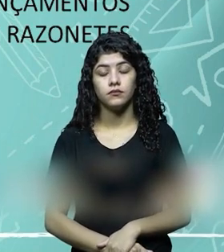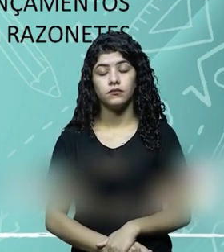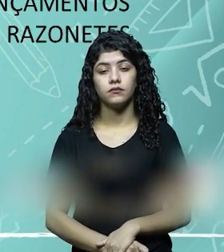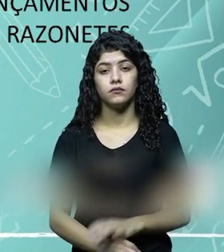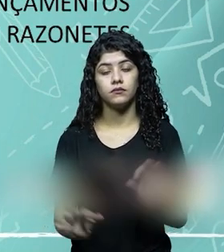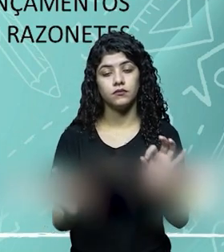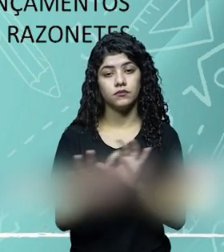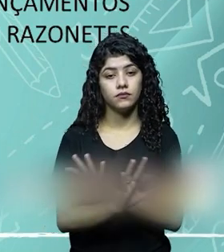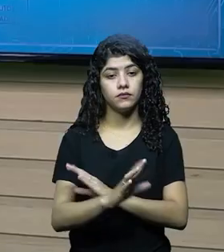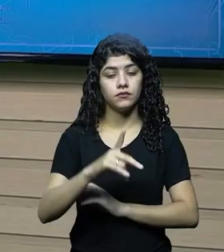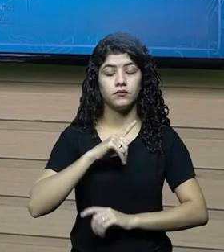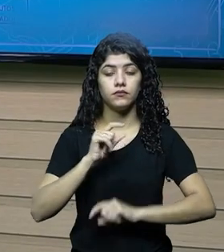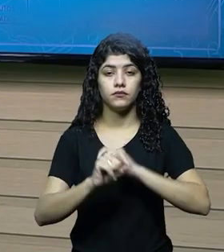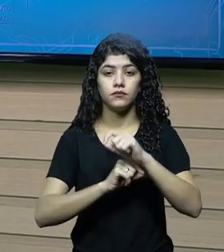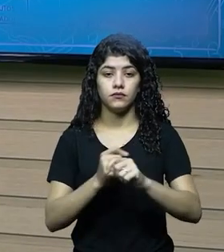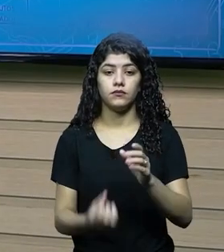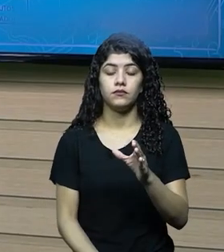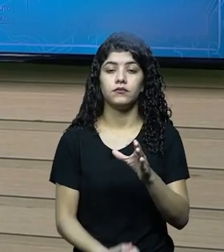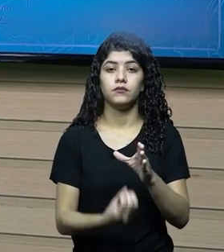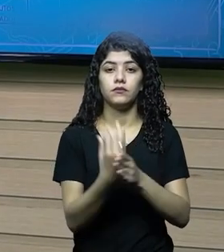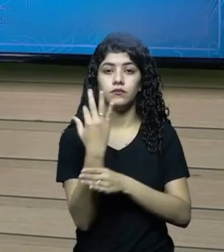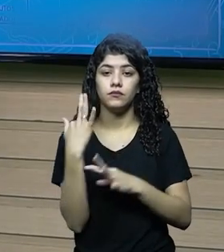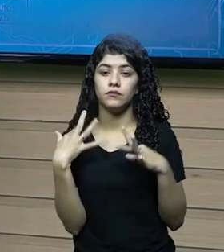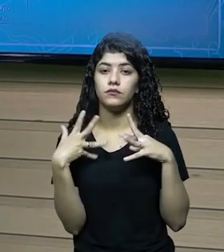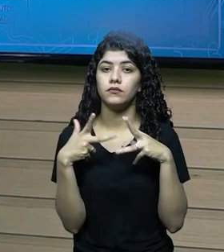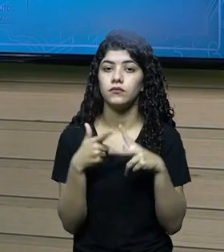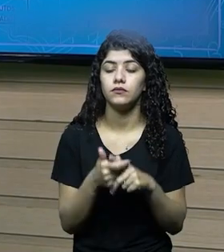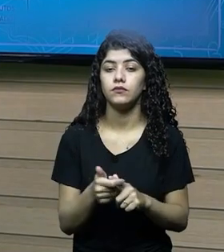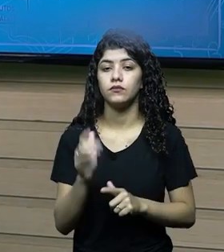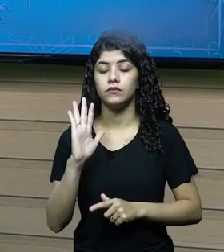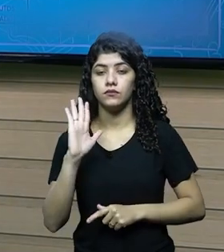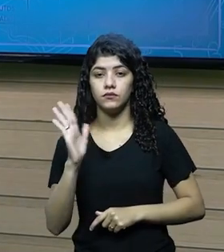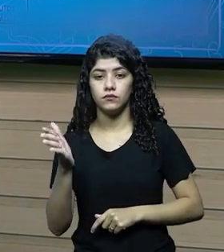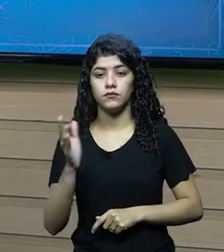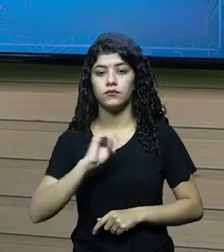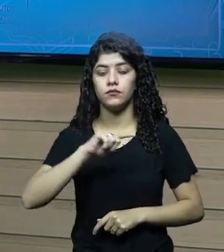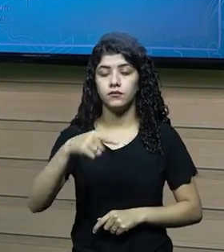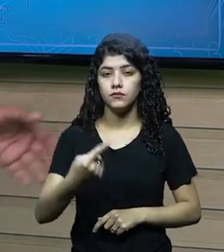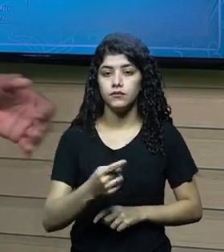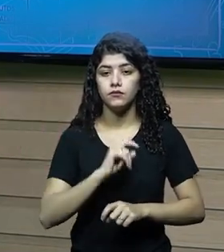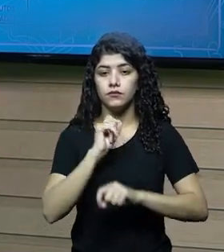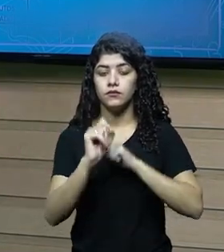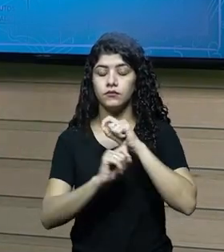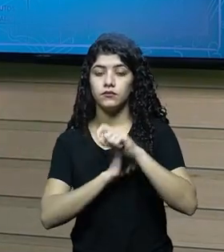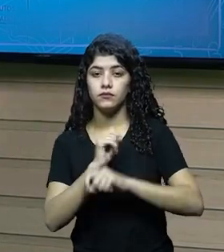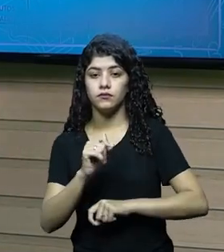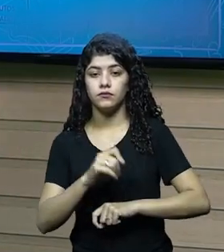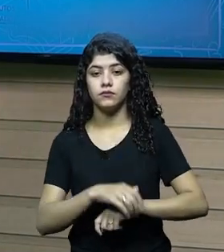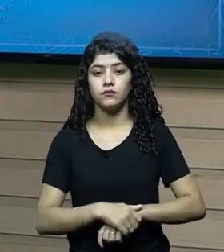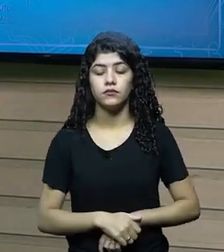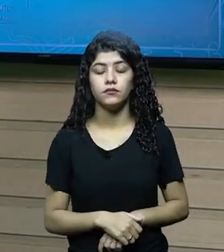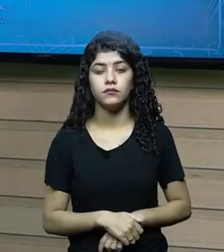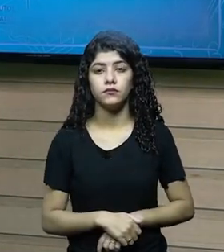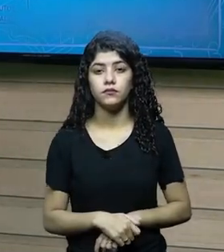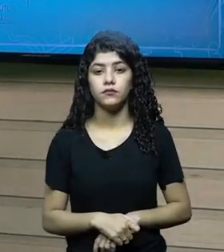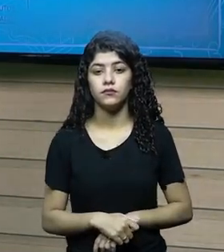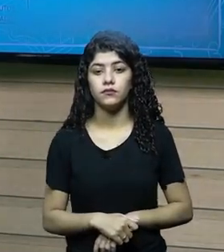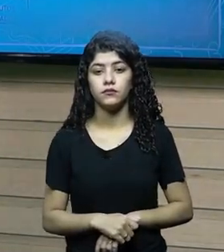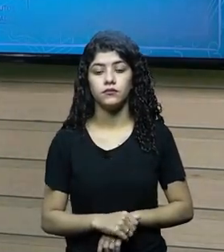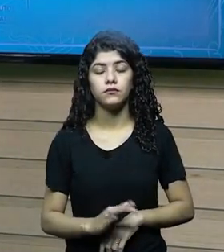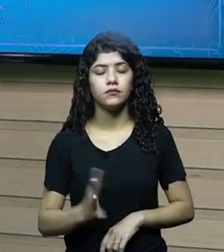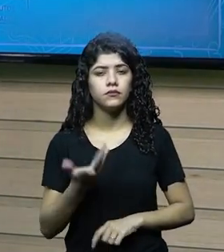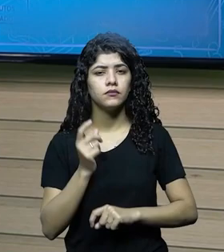das atividades, depois que ela produziu tudo, depois que fez a colheita da safra,